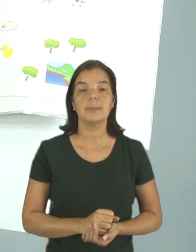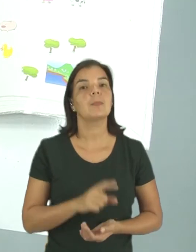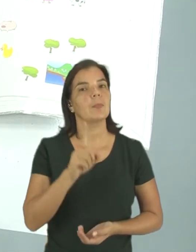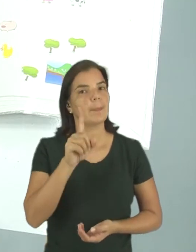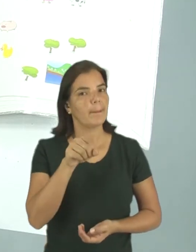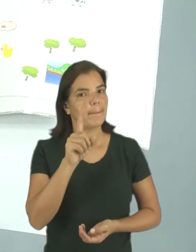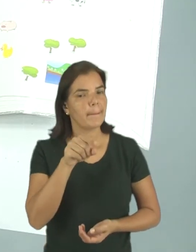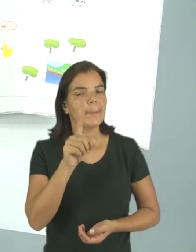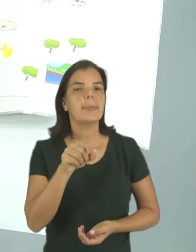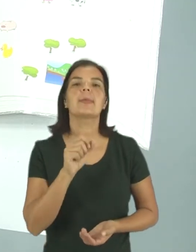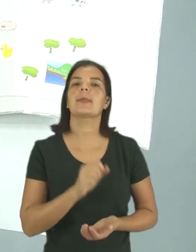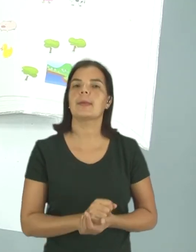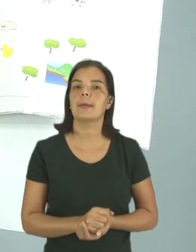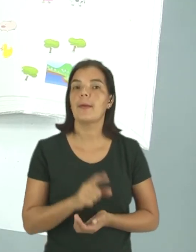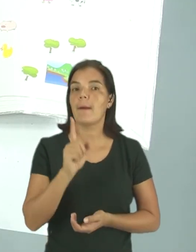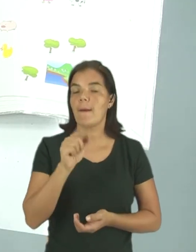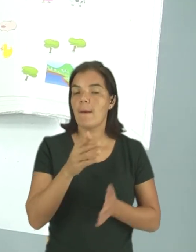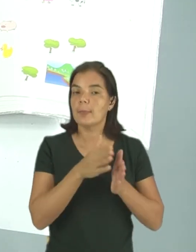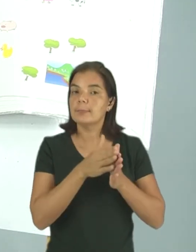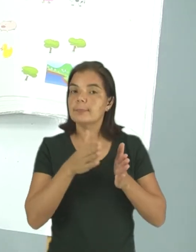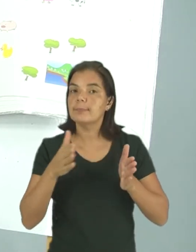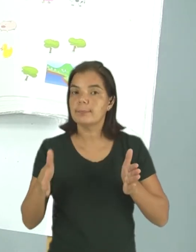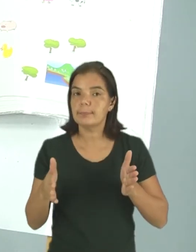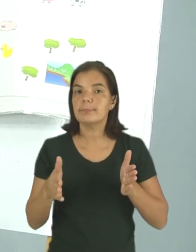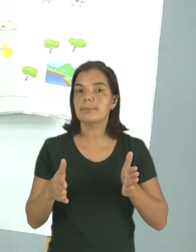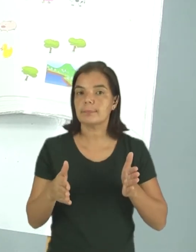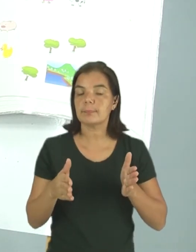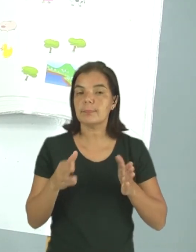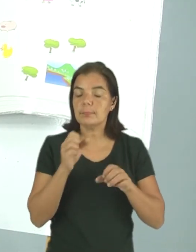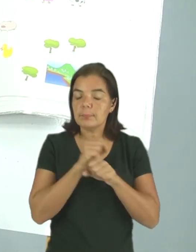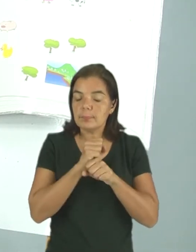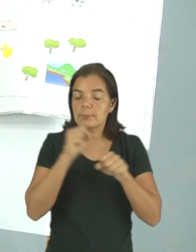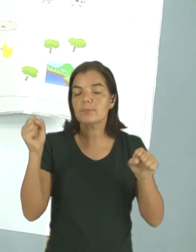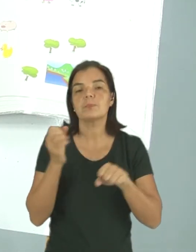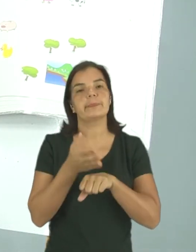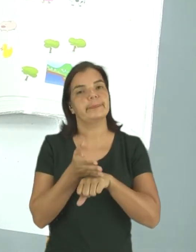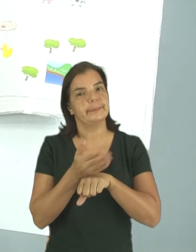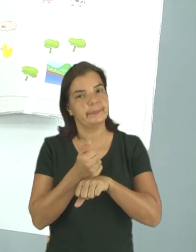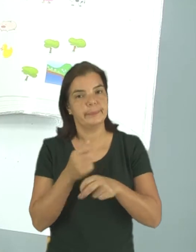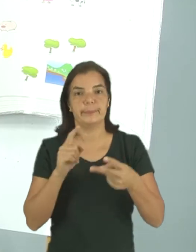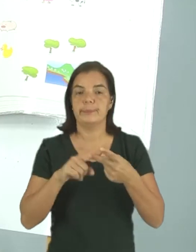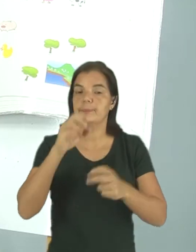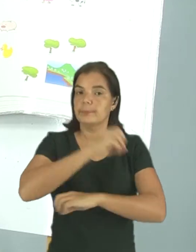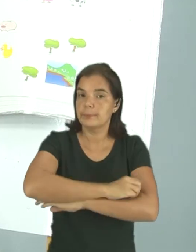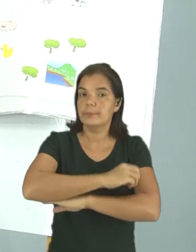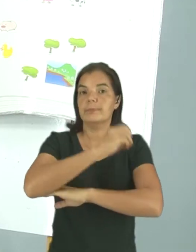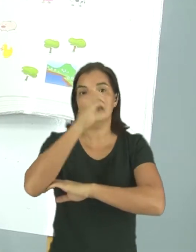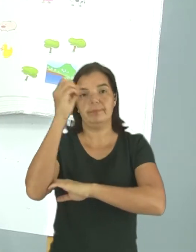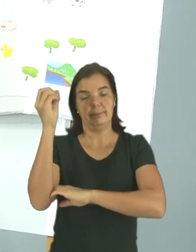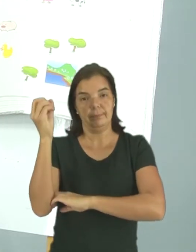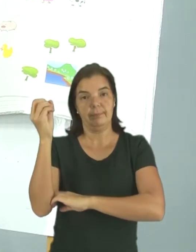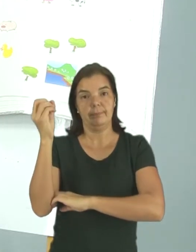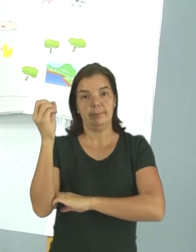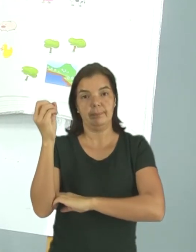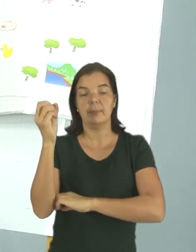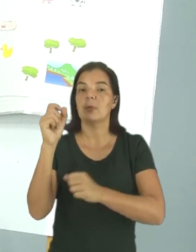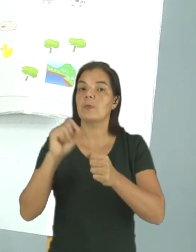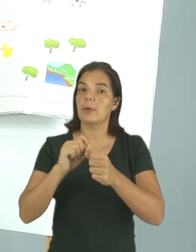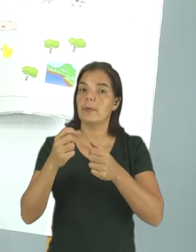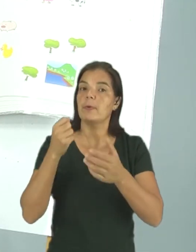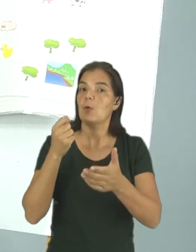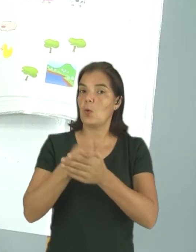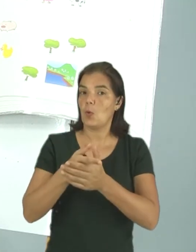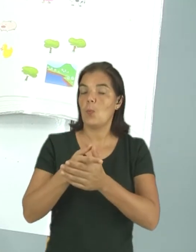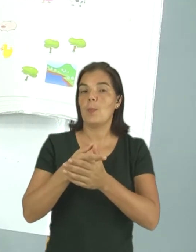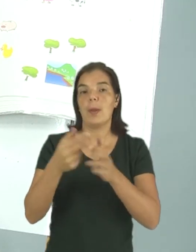Isso mesmo? É o período onde Mila levanta cedinho, Onde o sol levanta, E ela vai fazer as